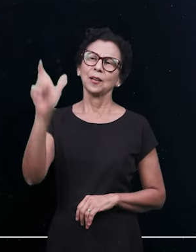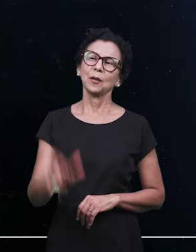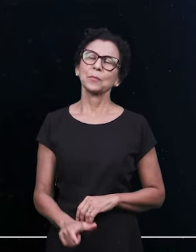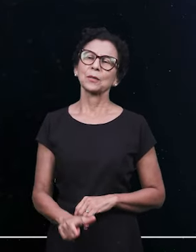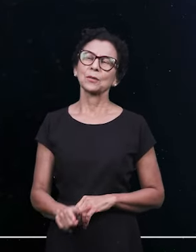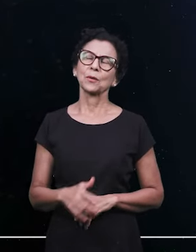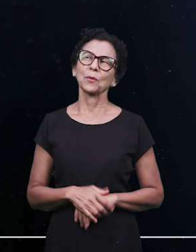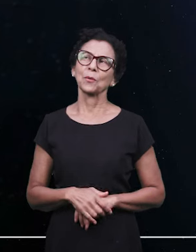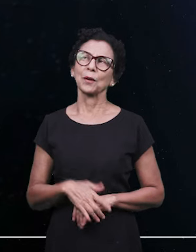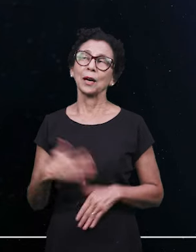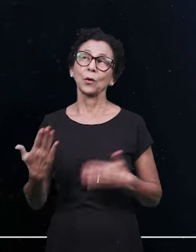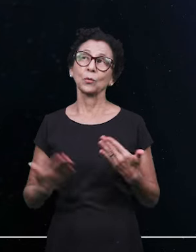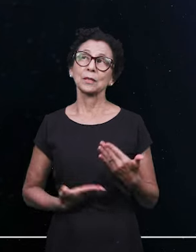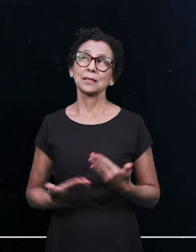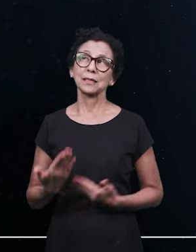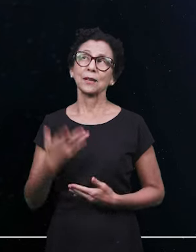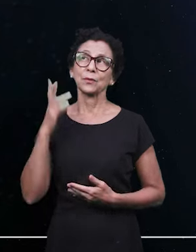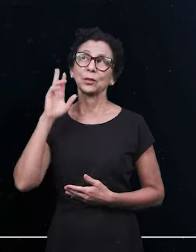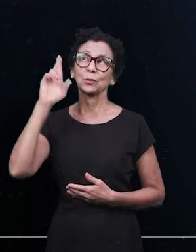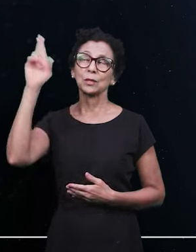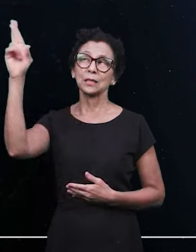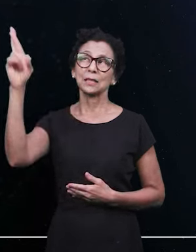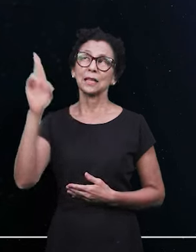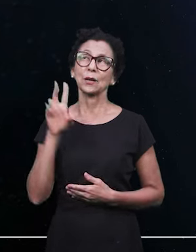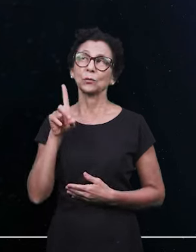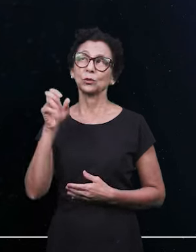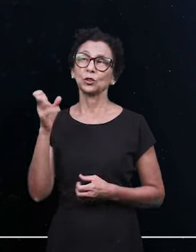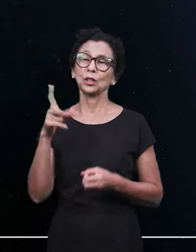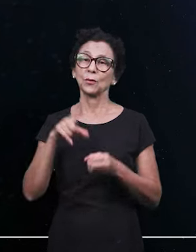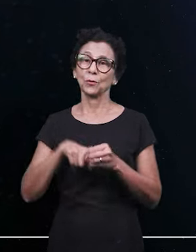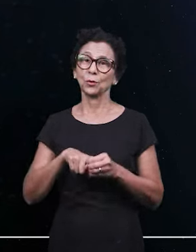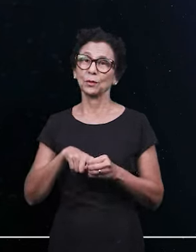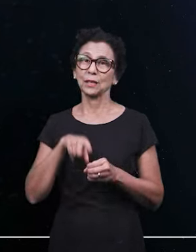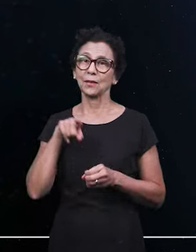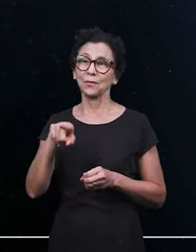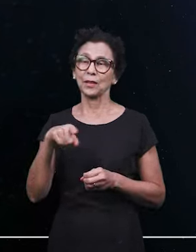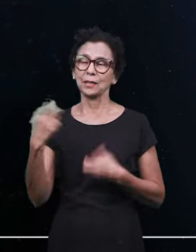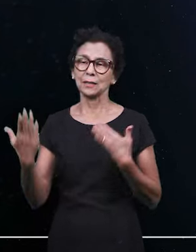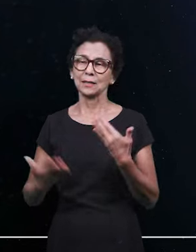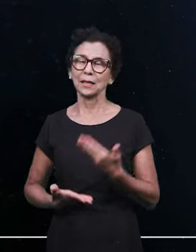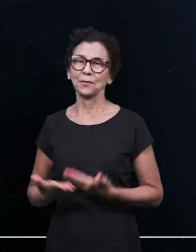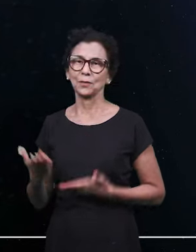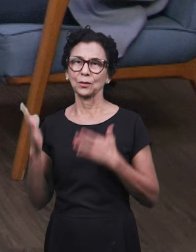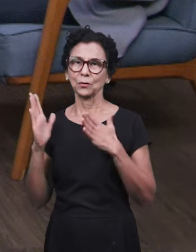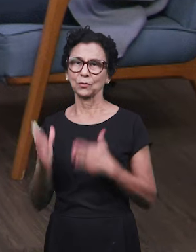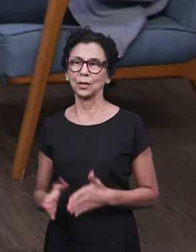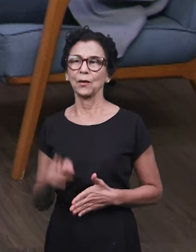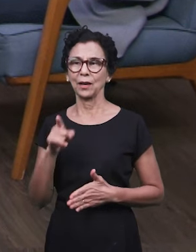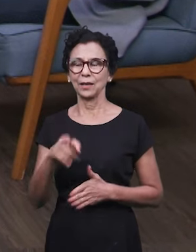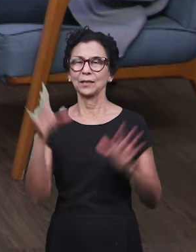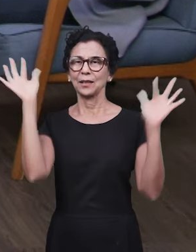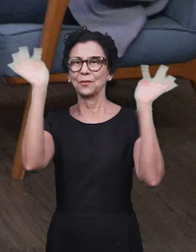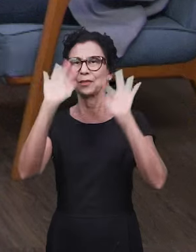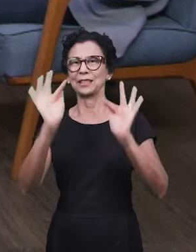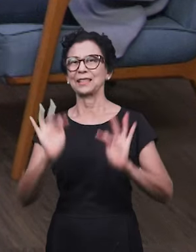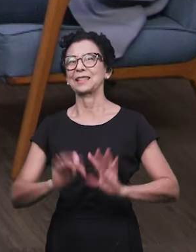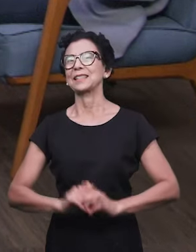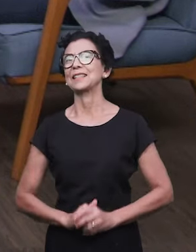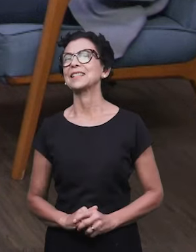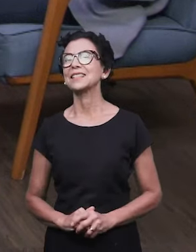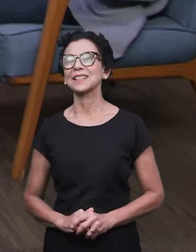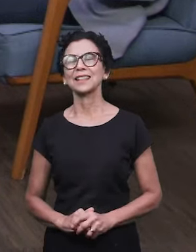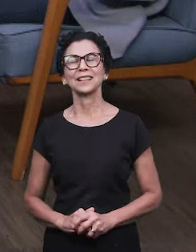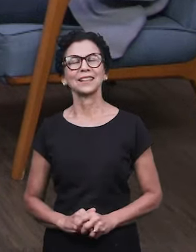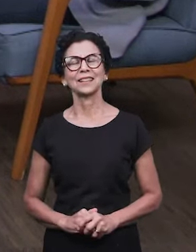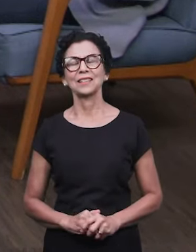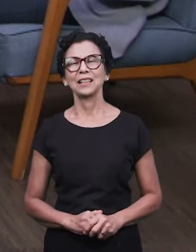aquele servo que o Senhor quando vier achar servindo assim. Não é servindo de qualquer jeito. Não,